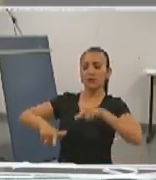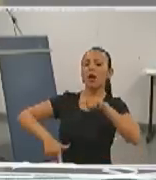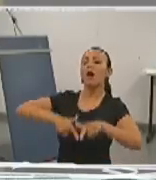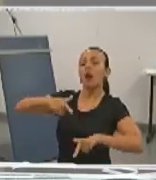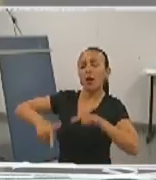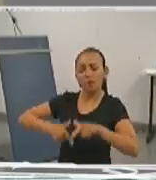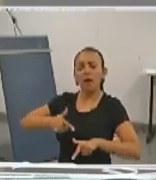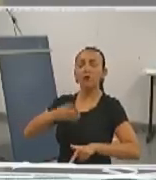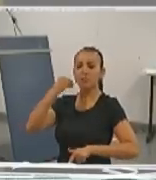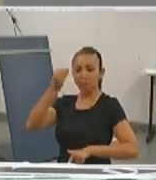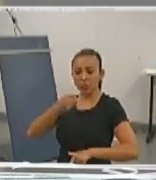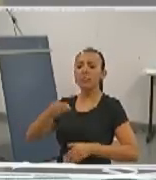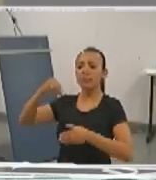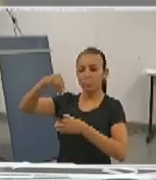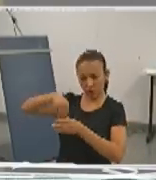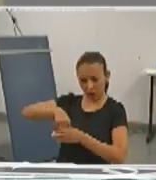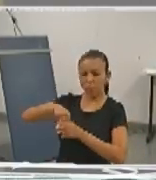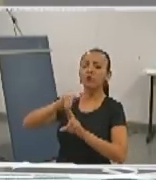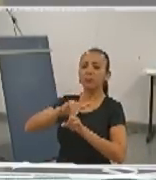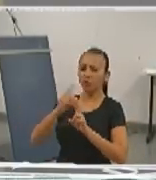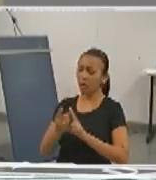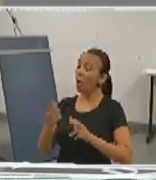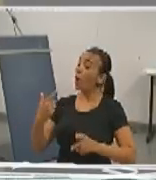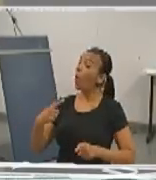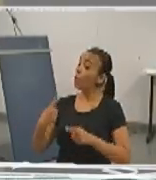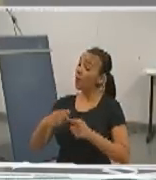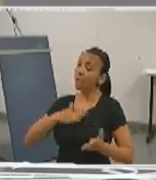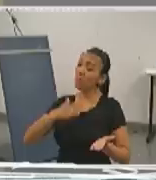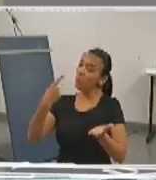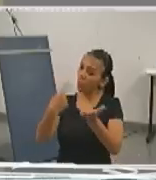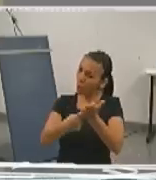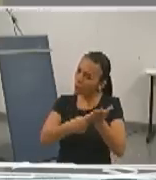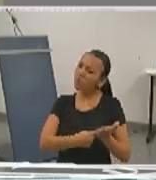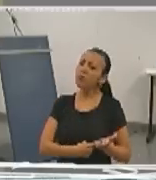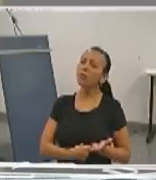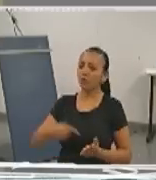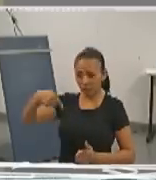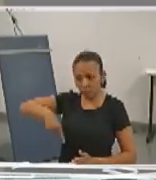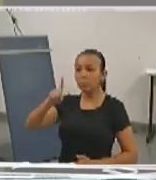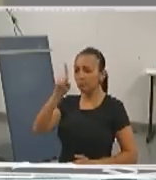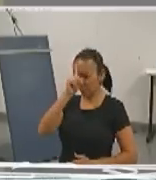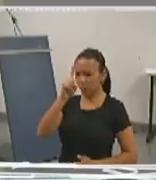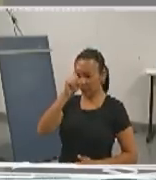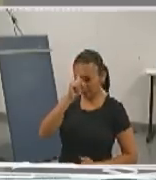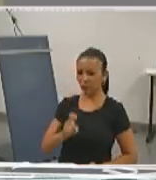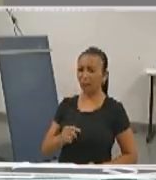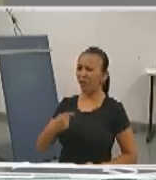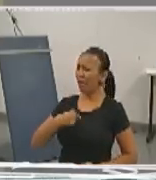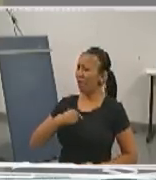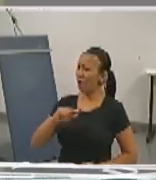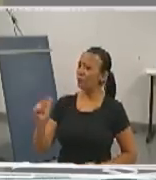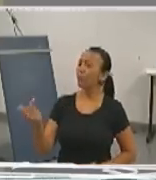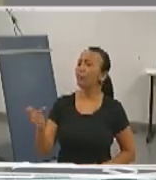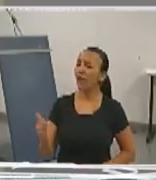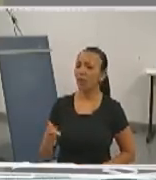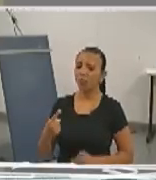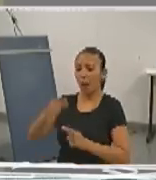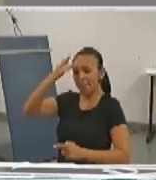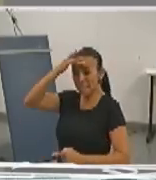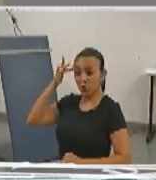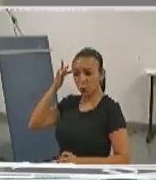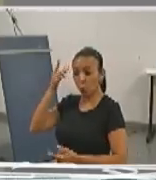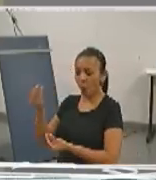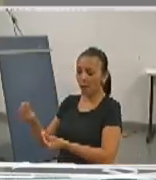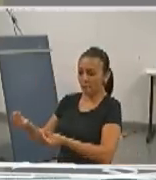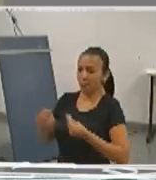universidade, pelo meu compromisso com essa universidade, com esse hospital. Eu não estou aqui porque alguém me colocou